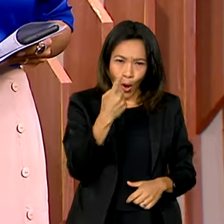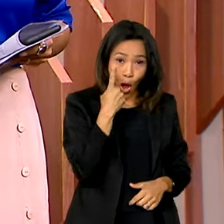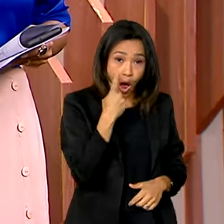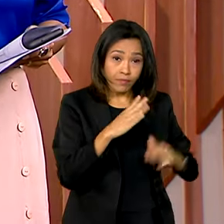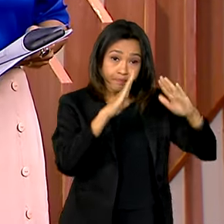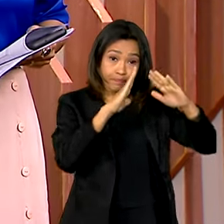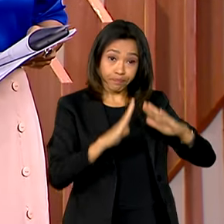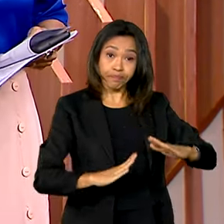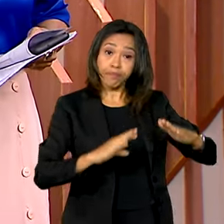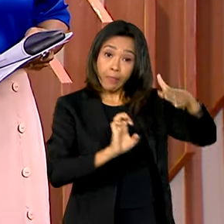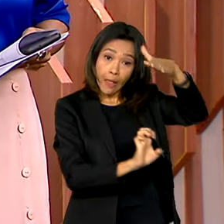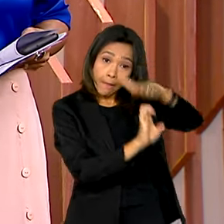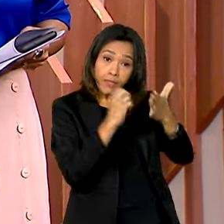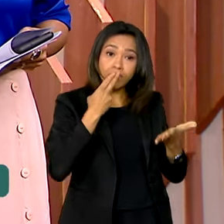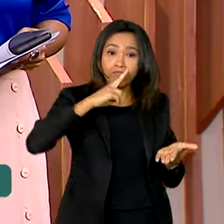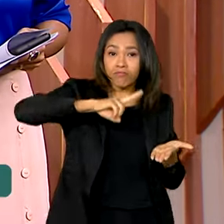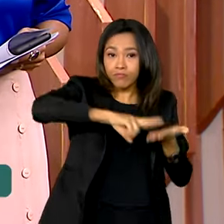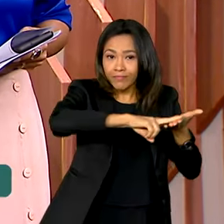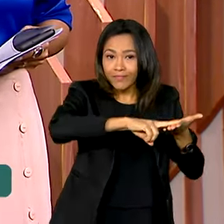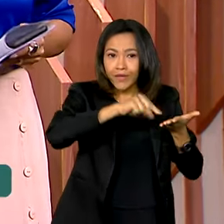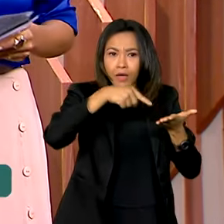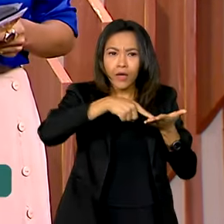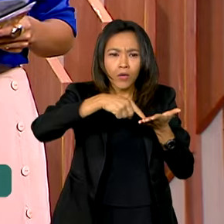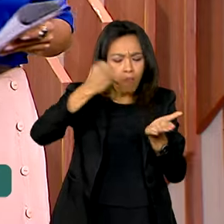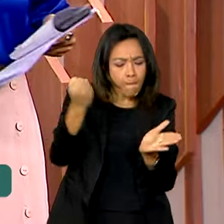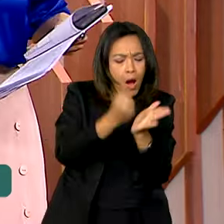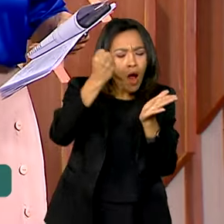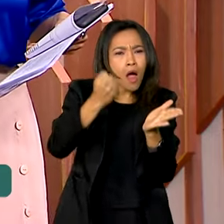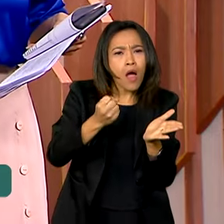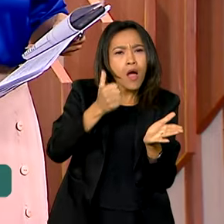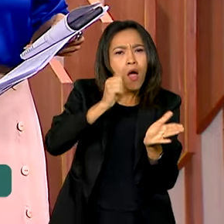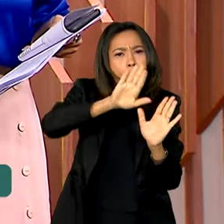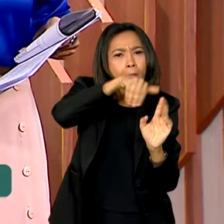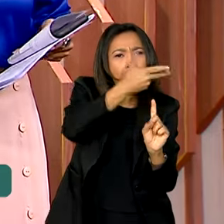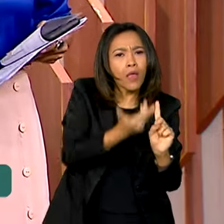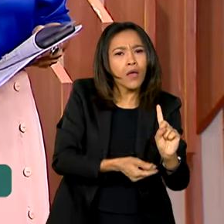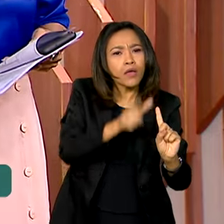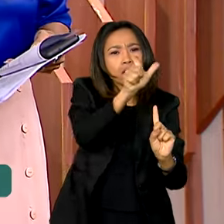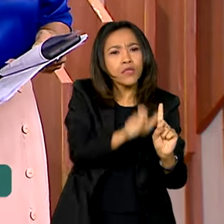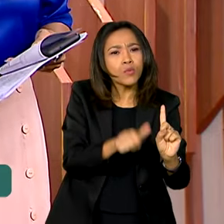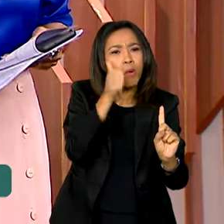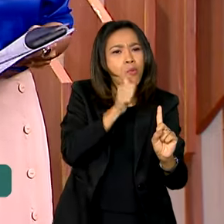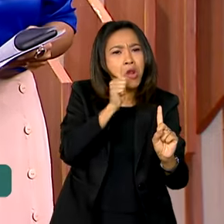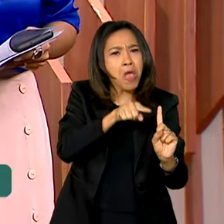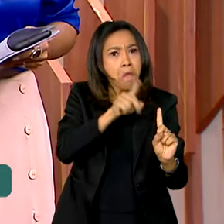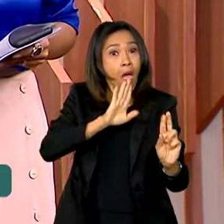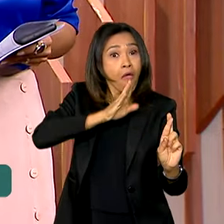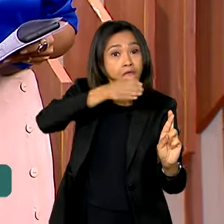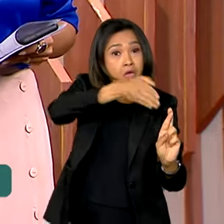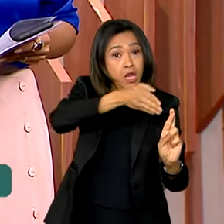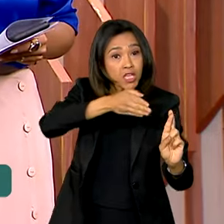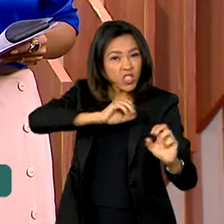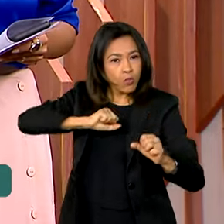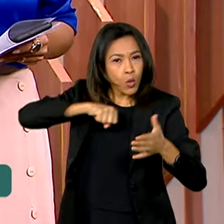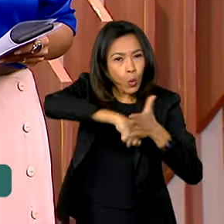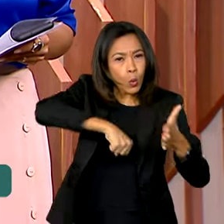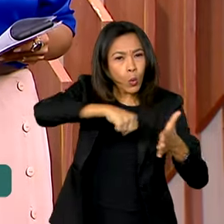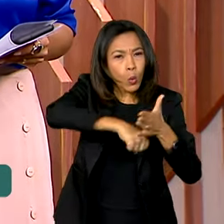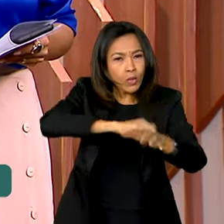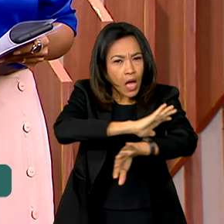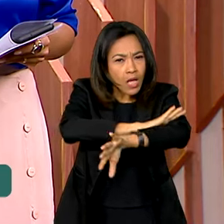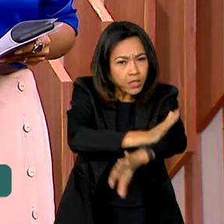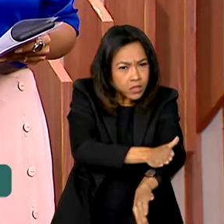lançaram um selo em homenagem a uma mulher que foi referência na luta contra o racismo e pelos direitos das mulheres